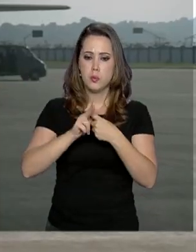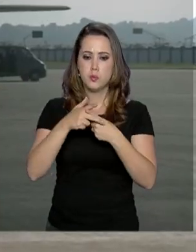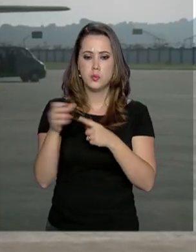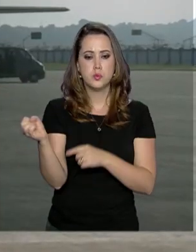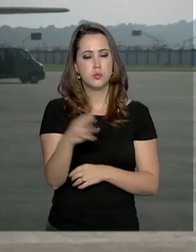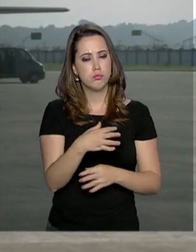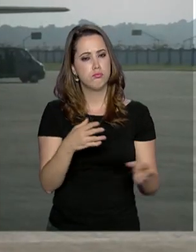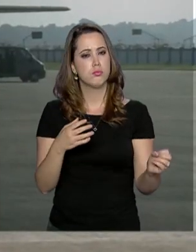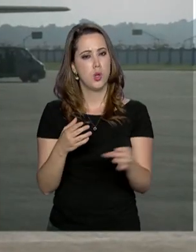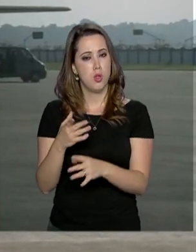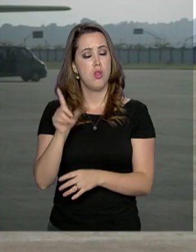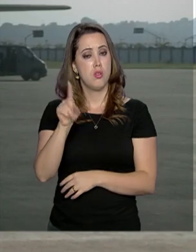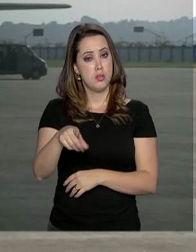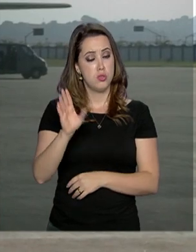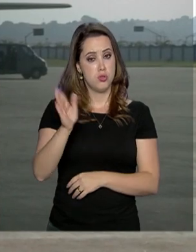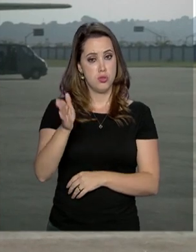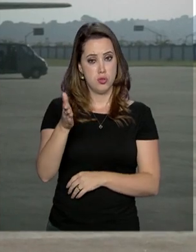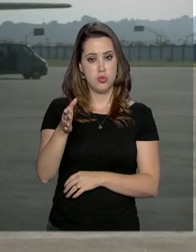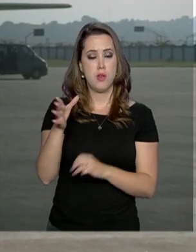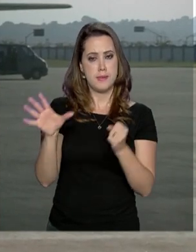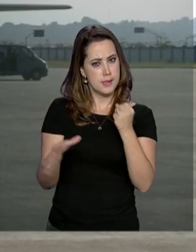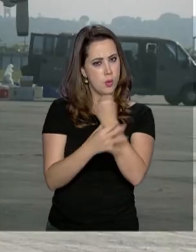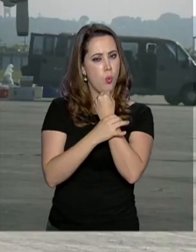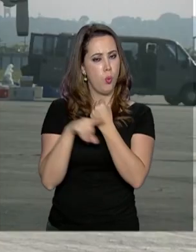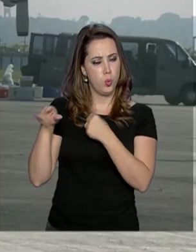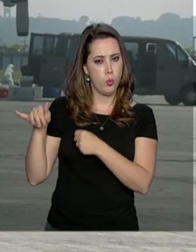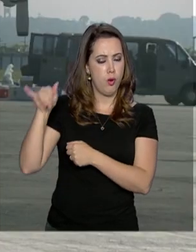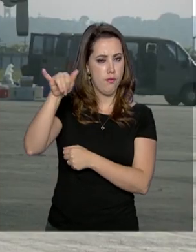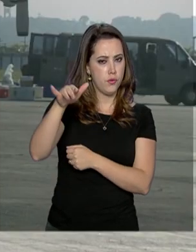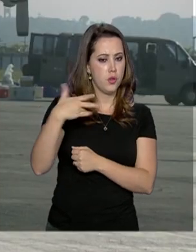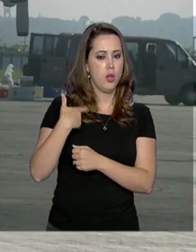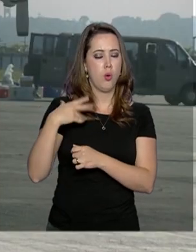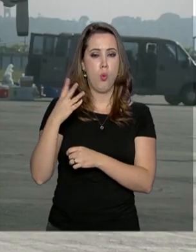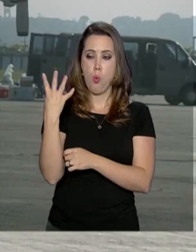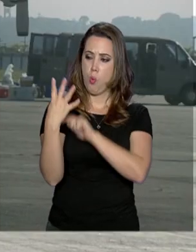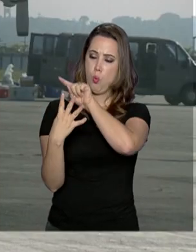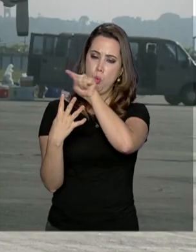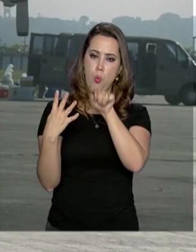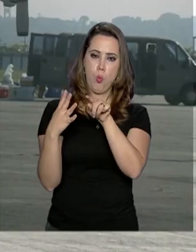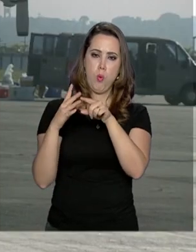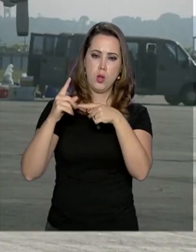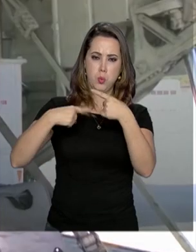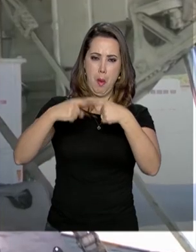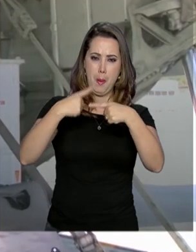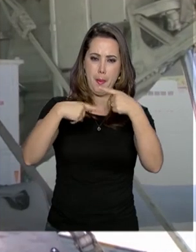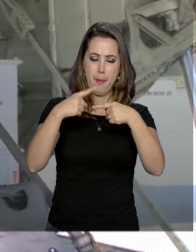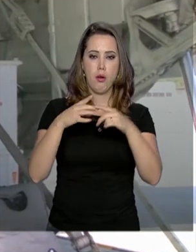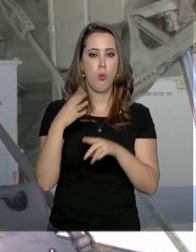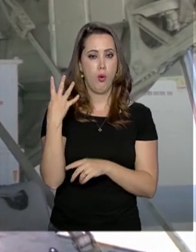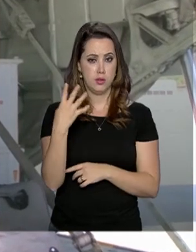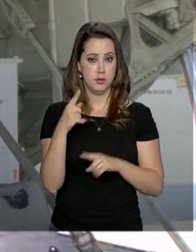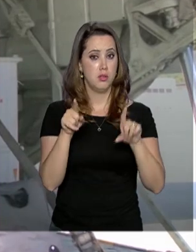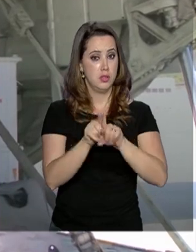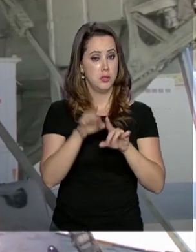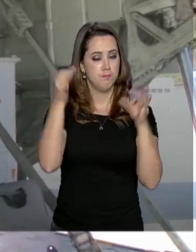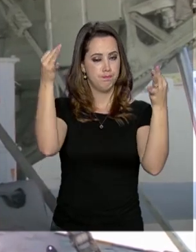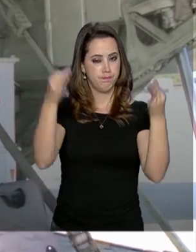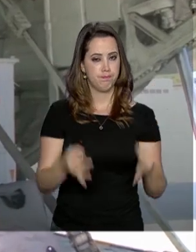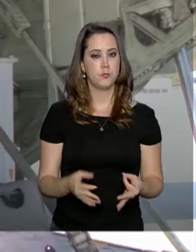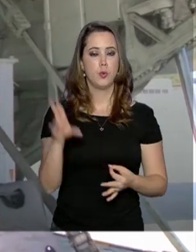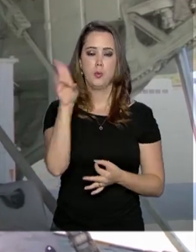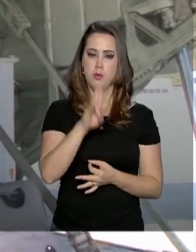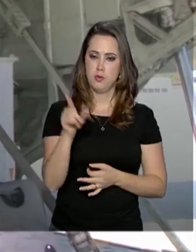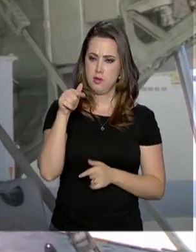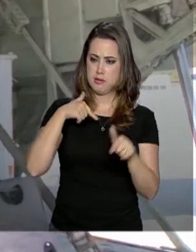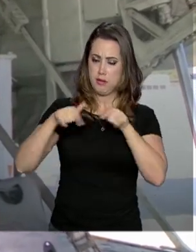modernização. É um avião bastante seguro, tem um quadrimotor e é um avião ideal para realizar esse tipo de missão